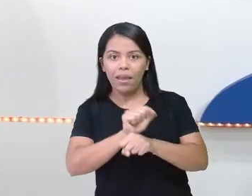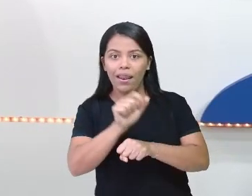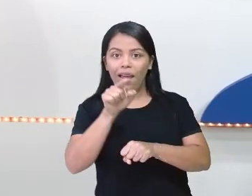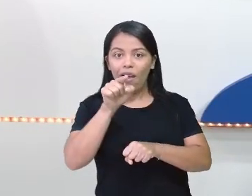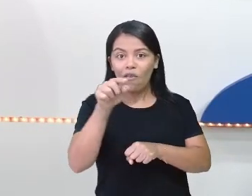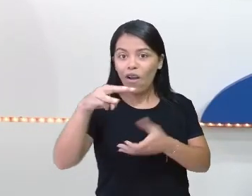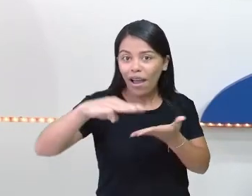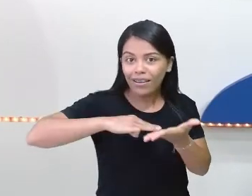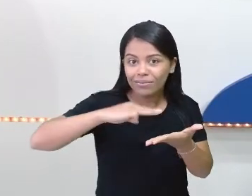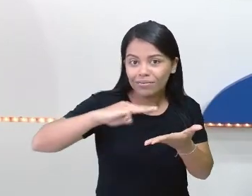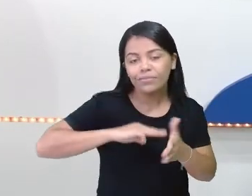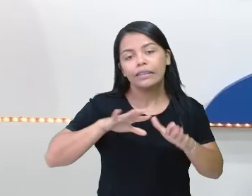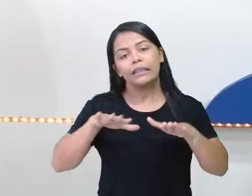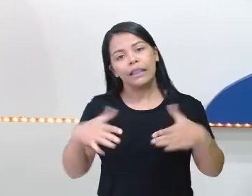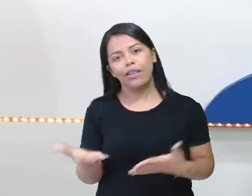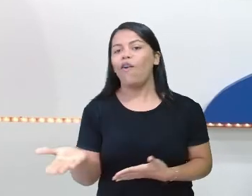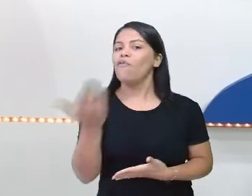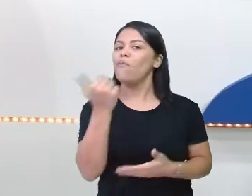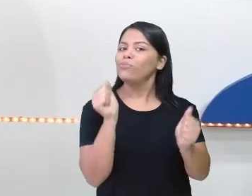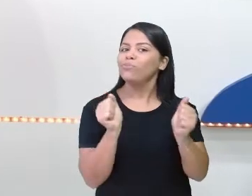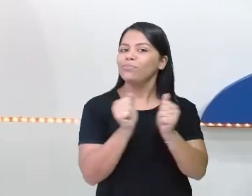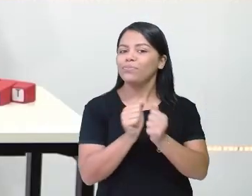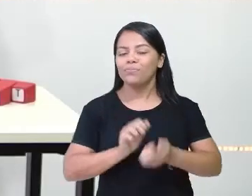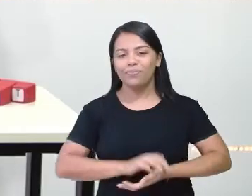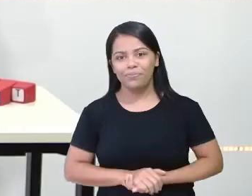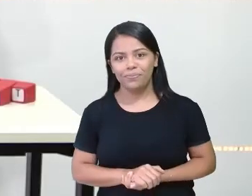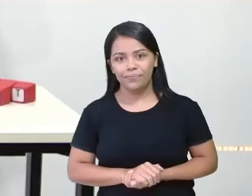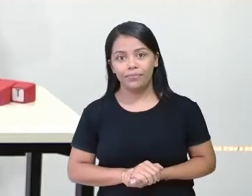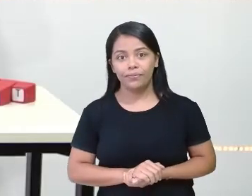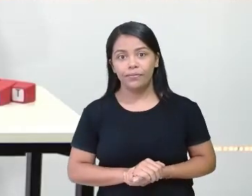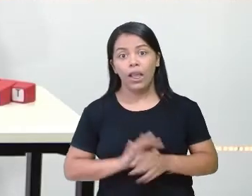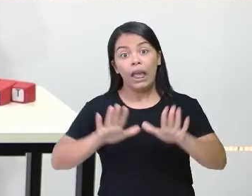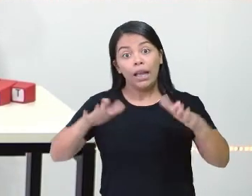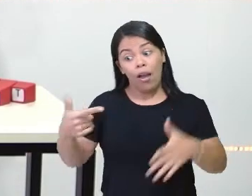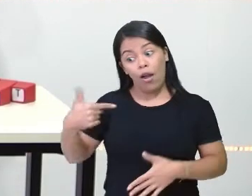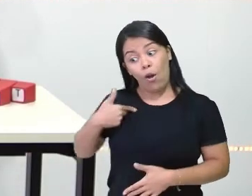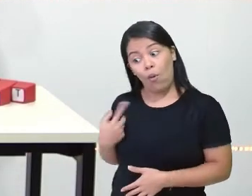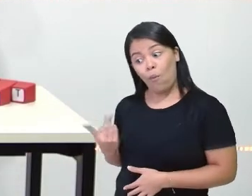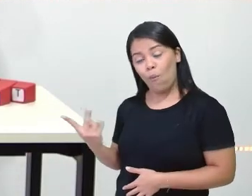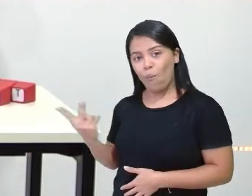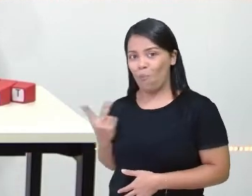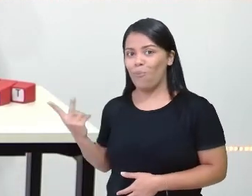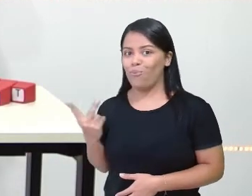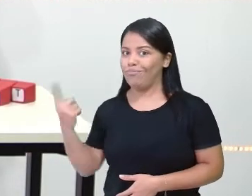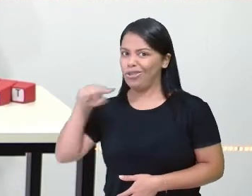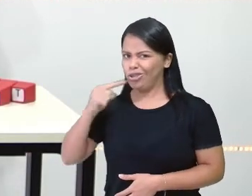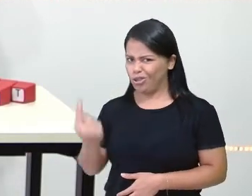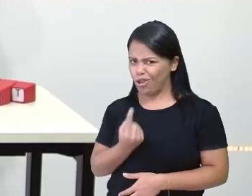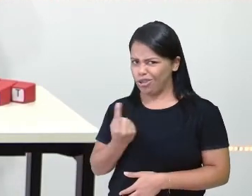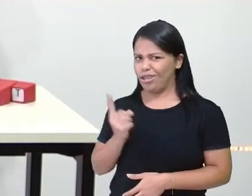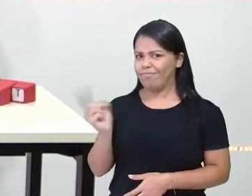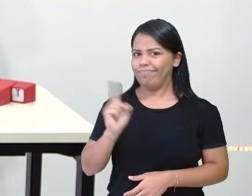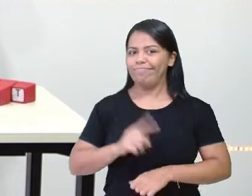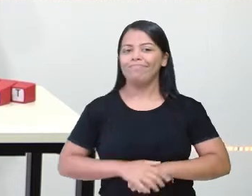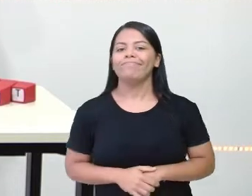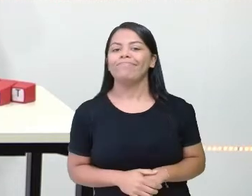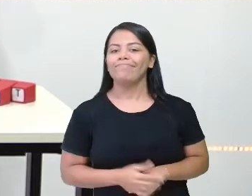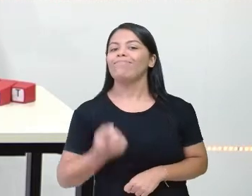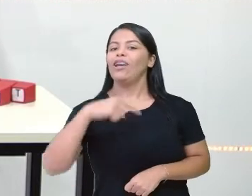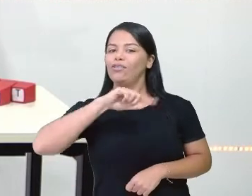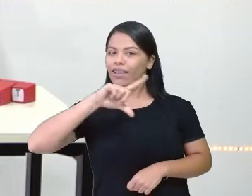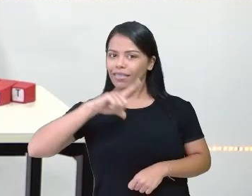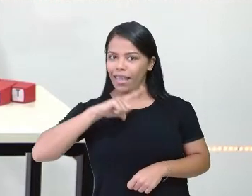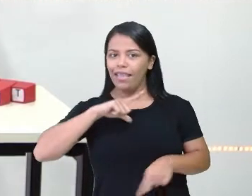vocês. Venham conosco, hein? Mas eu e a professora Kátia não estamos sós. Estamos com nossa